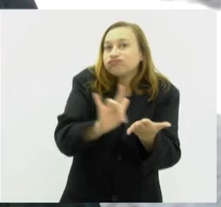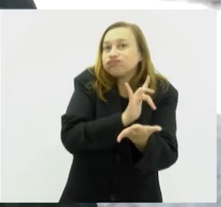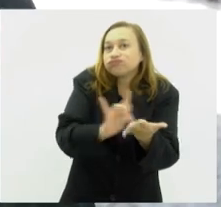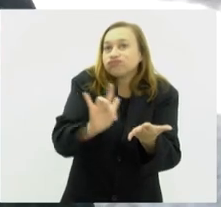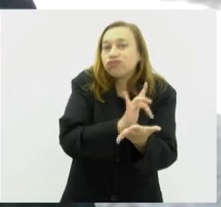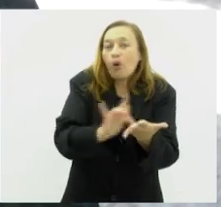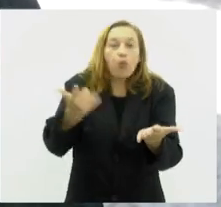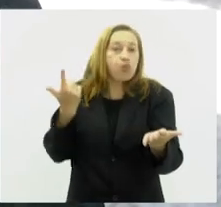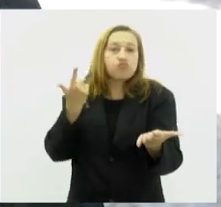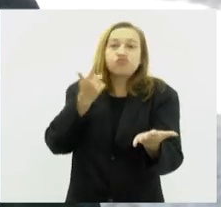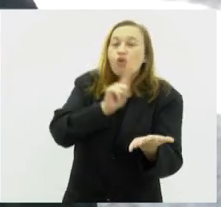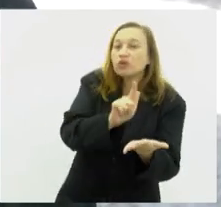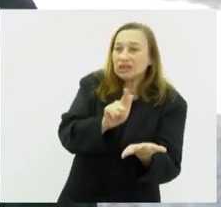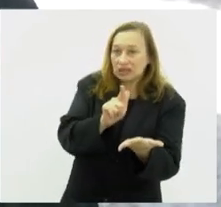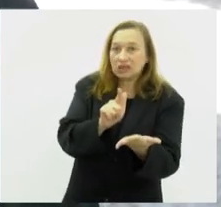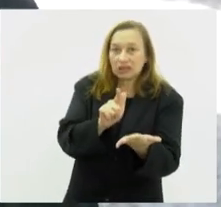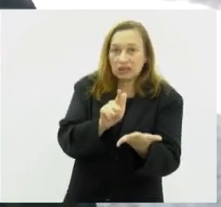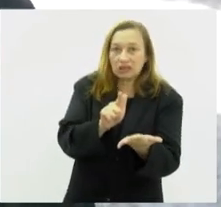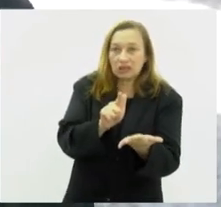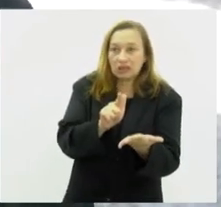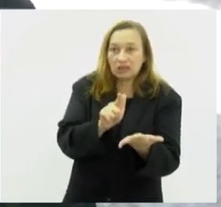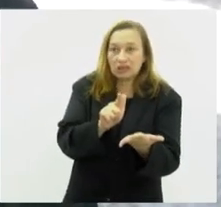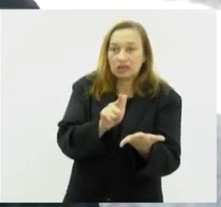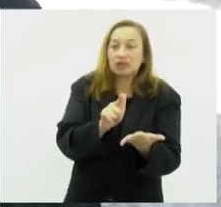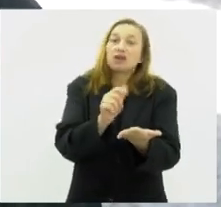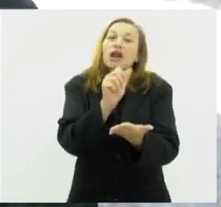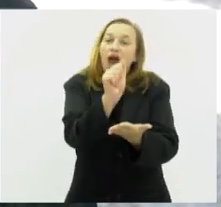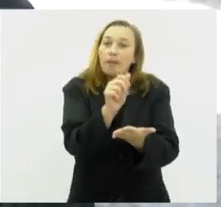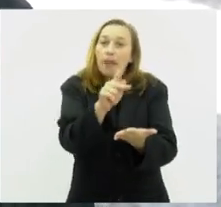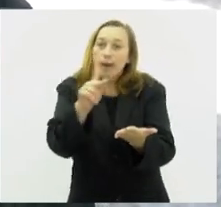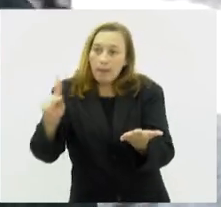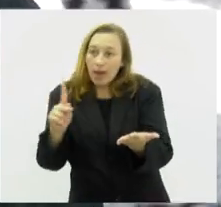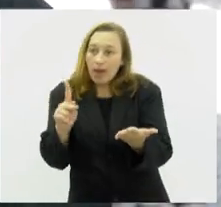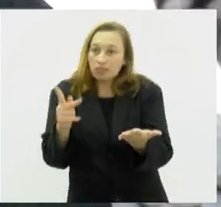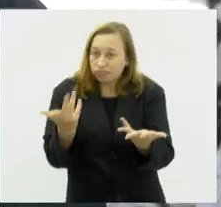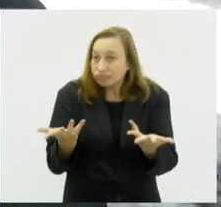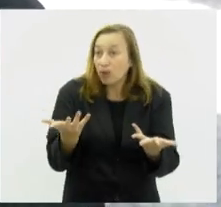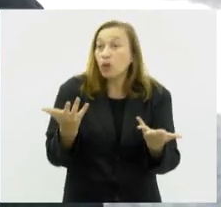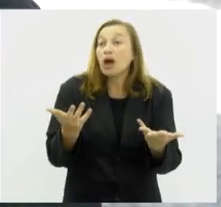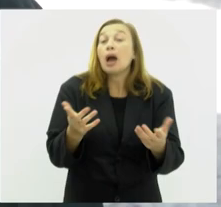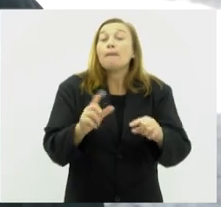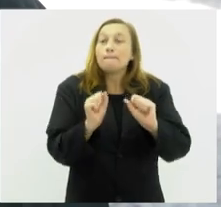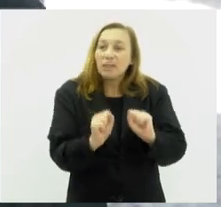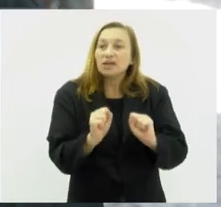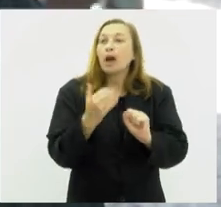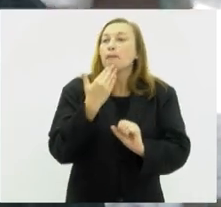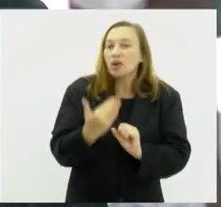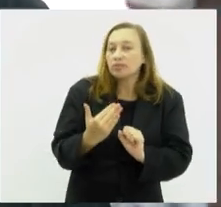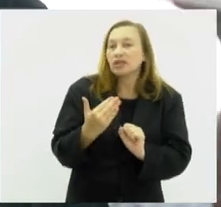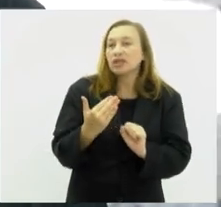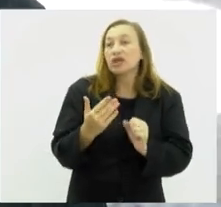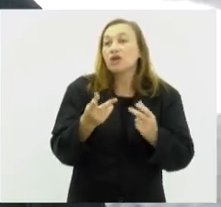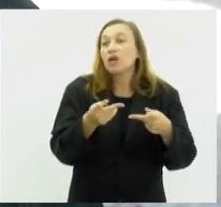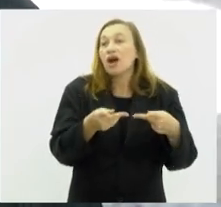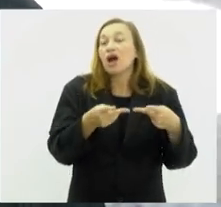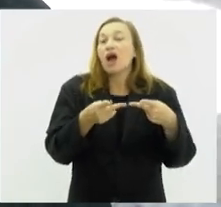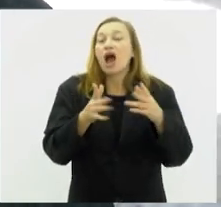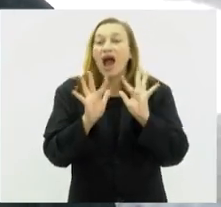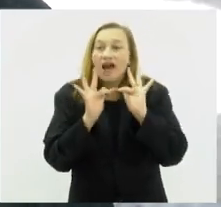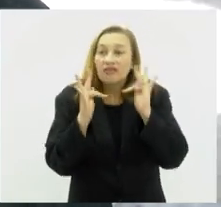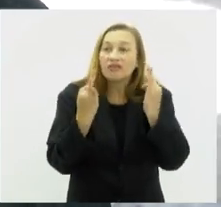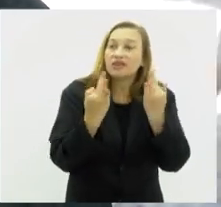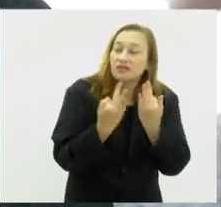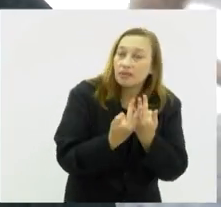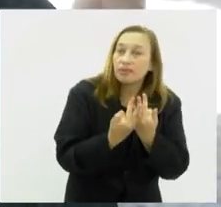em fazer esse aplicativo, em baixar esse aplicativo. Mas pode pedir um parente, um filho, um neto,